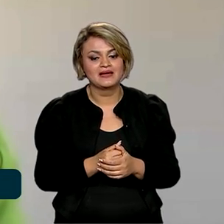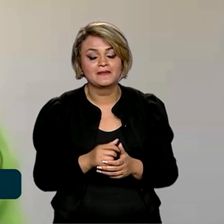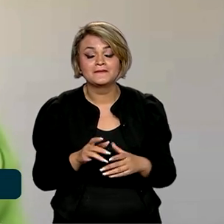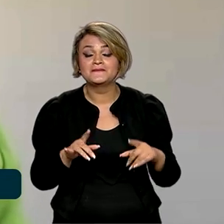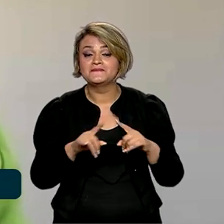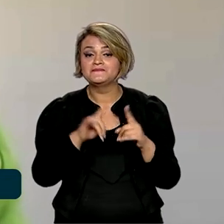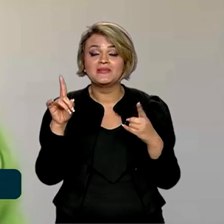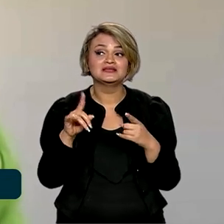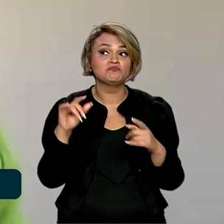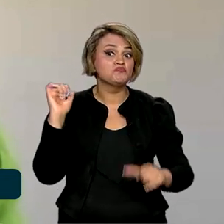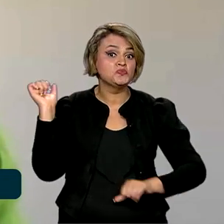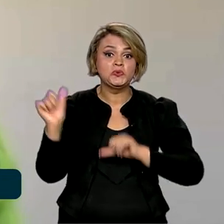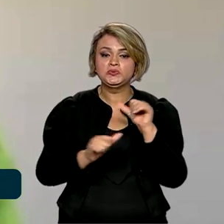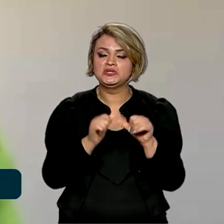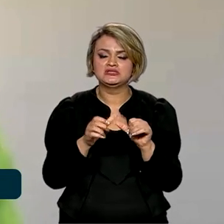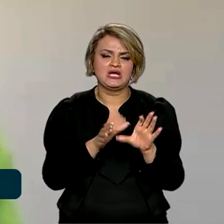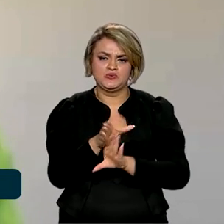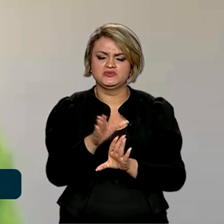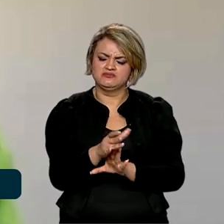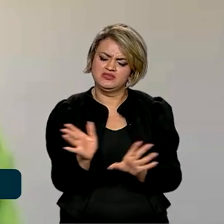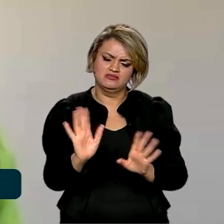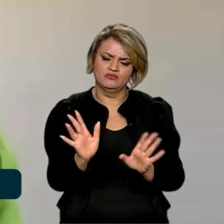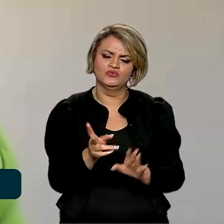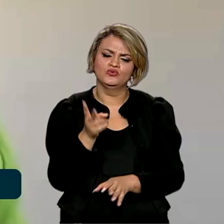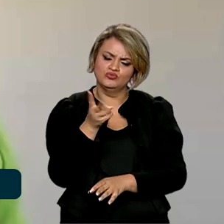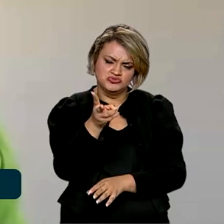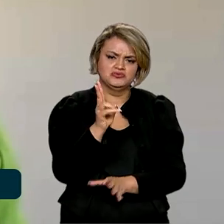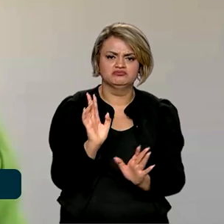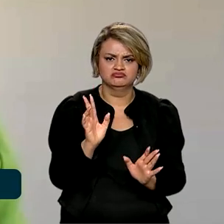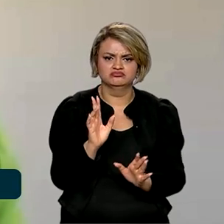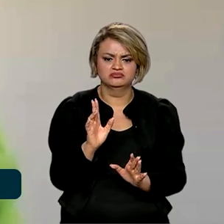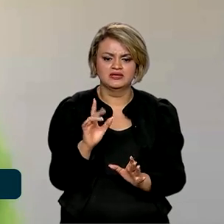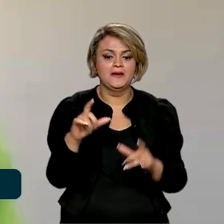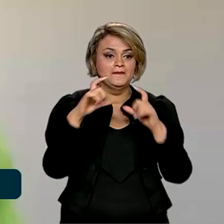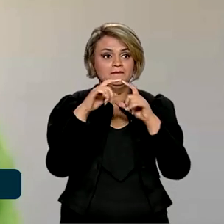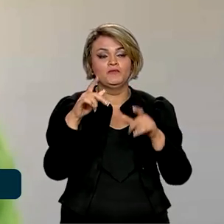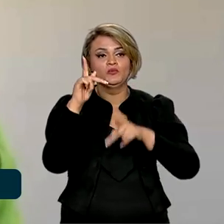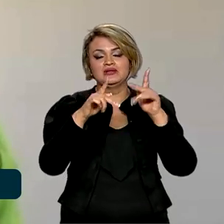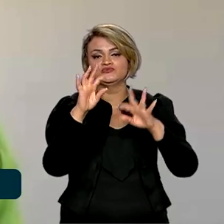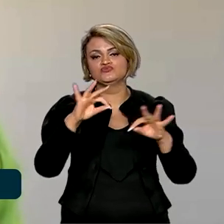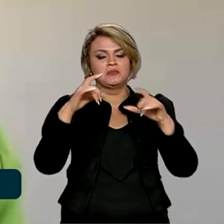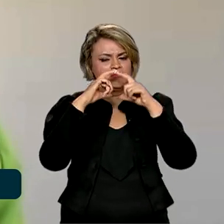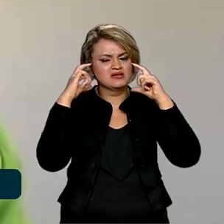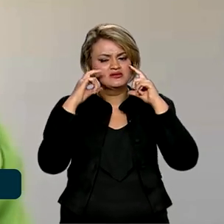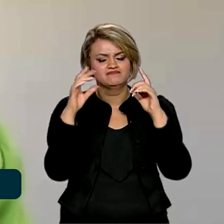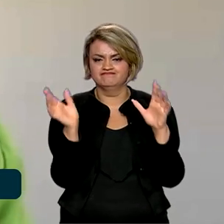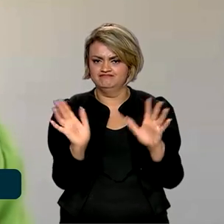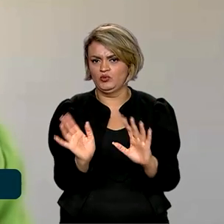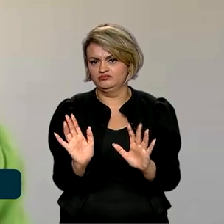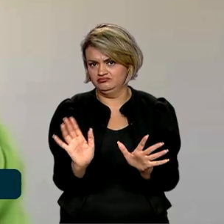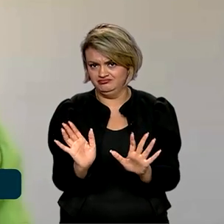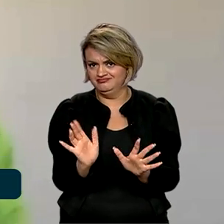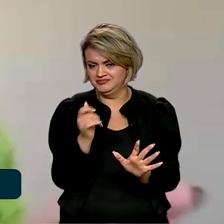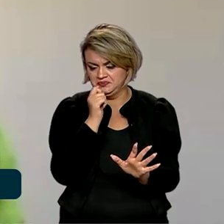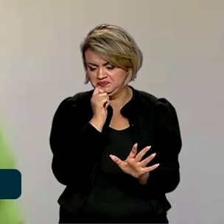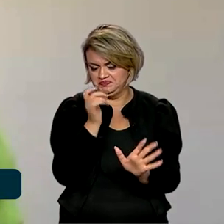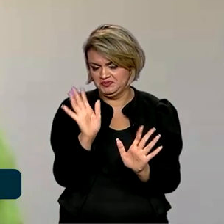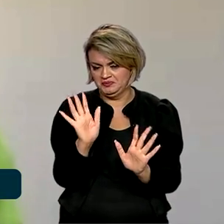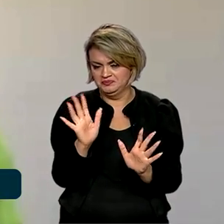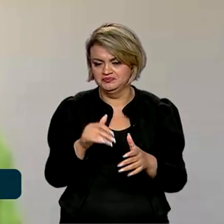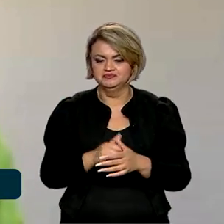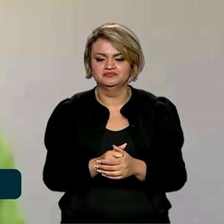temos uma mudança em recomendação para a utilização de máscara para toda a população ou de forma mais